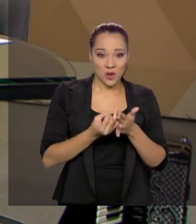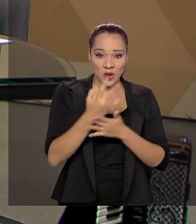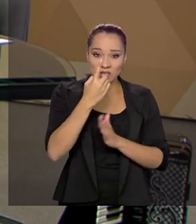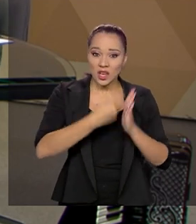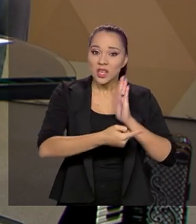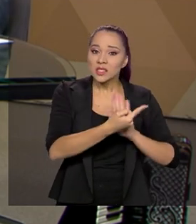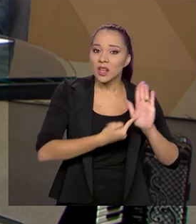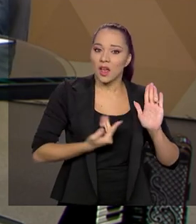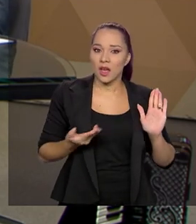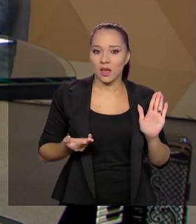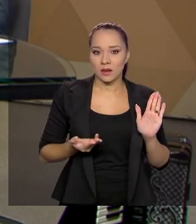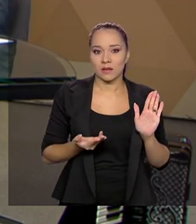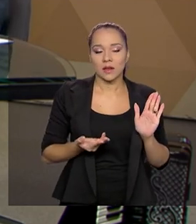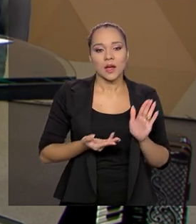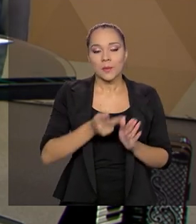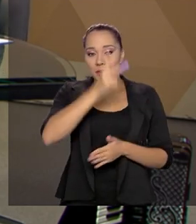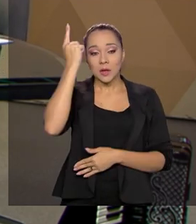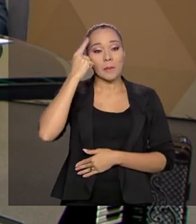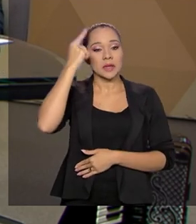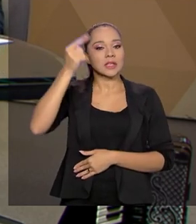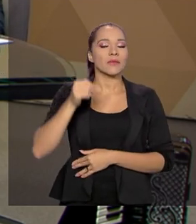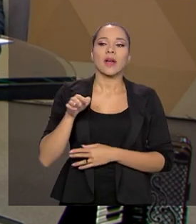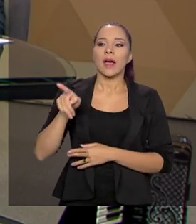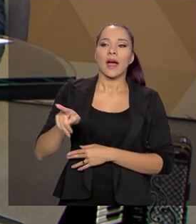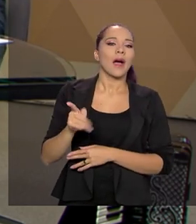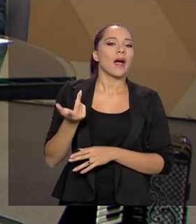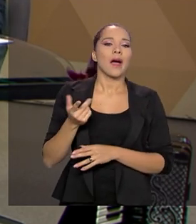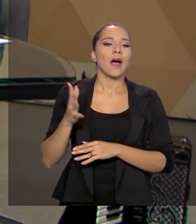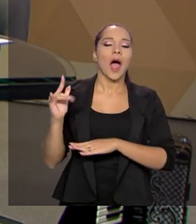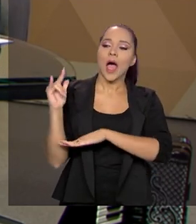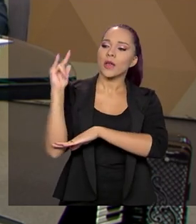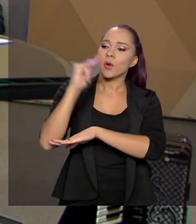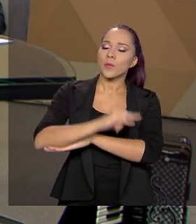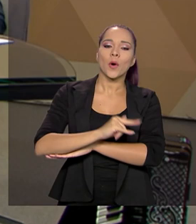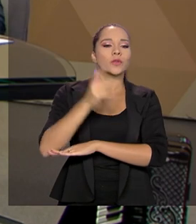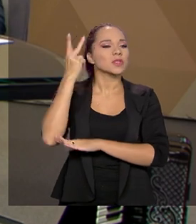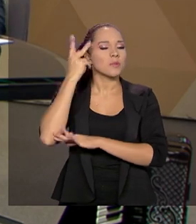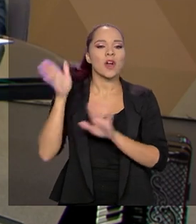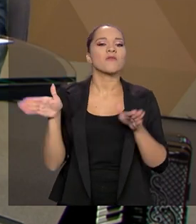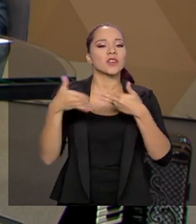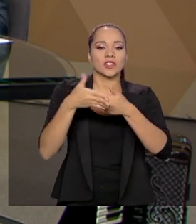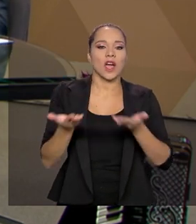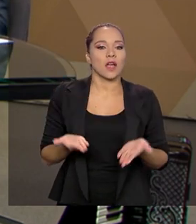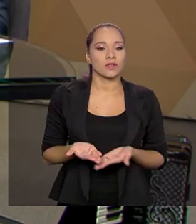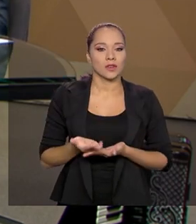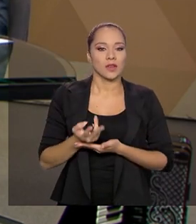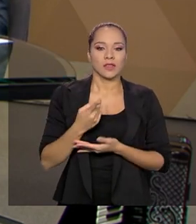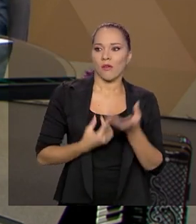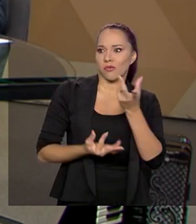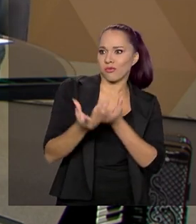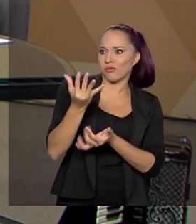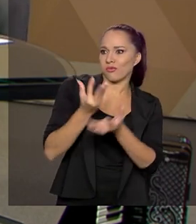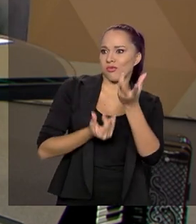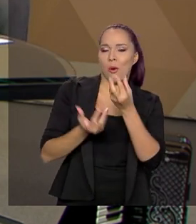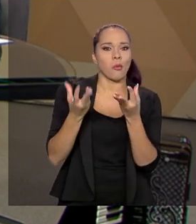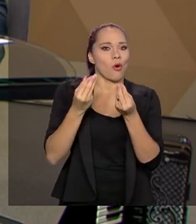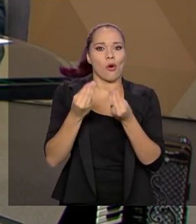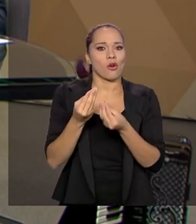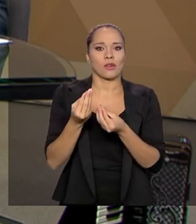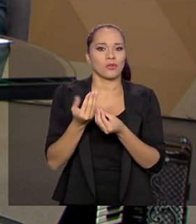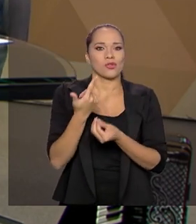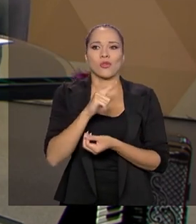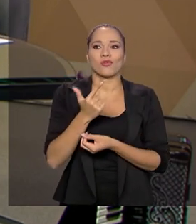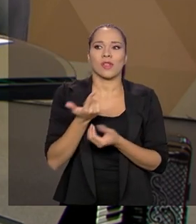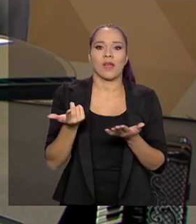canceladas por causa disso. O pessoal pensava que Guarulhos estava fechado, que o Brasil não estava operando voo por causa da fumaça. Minha gente, o que é